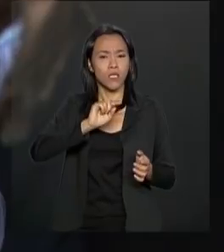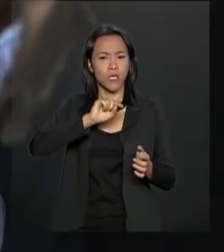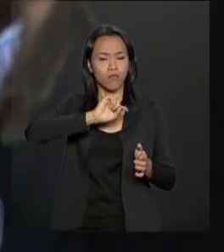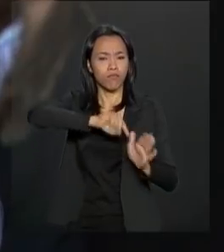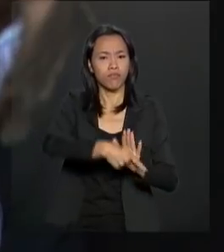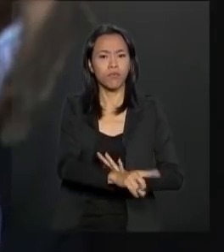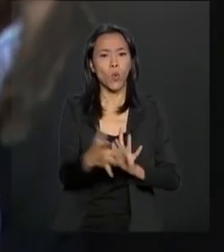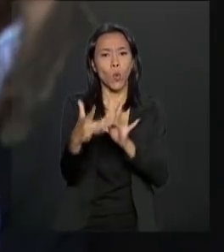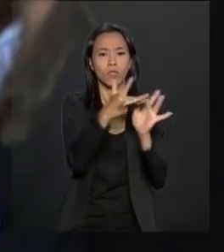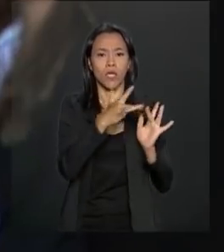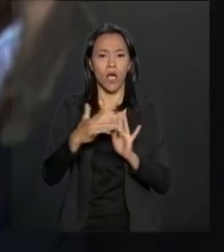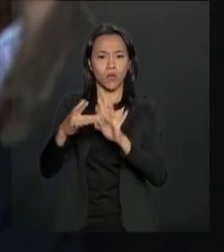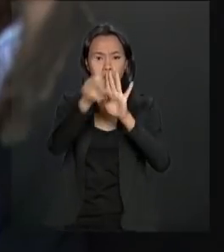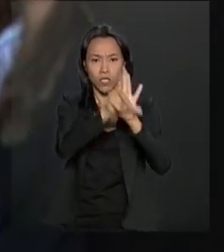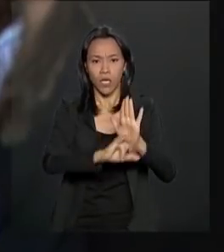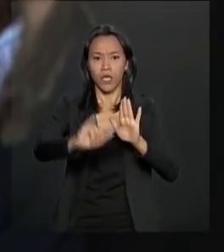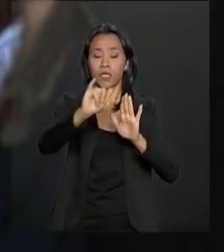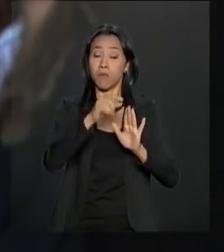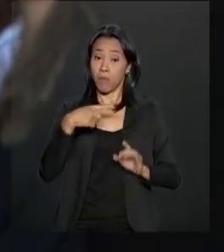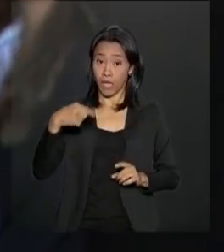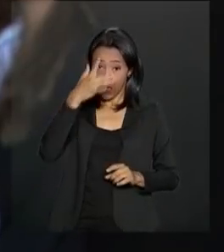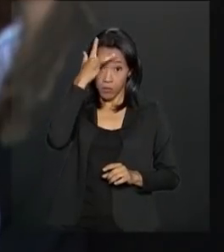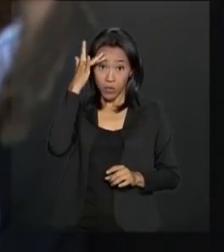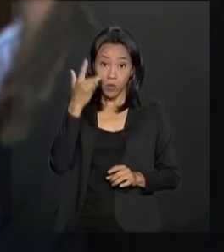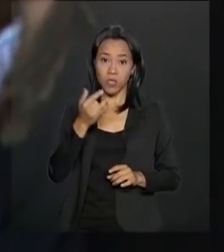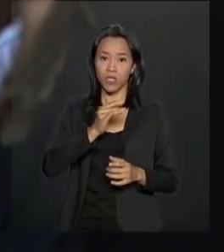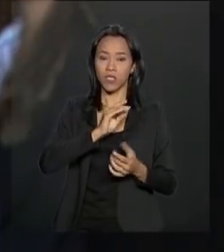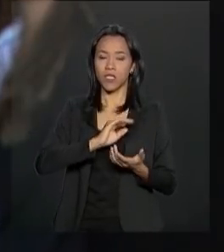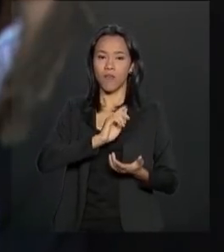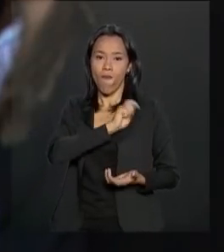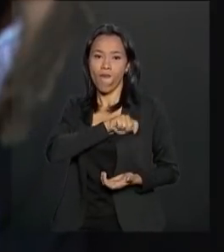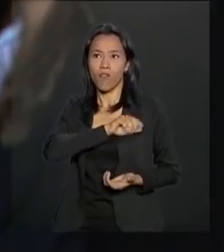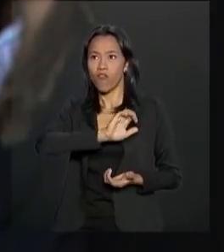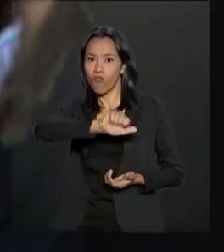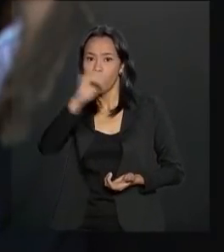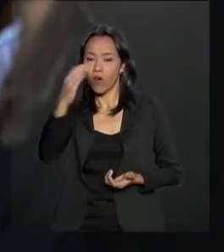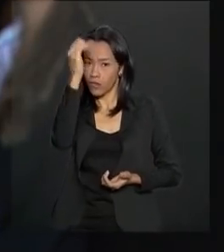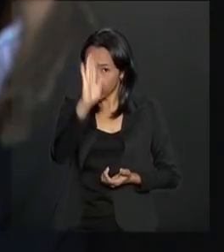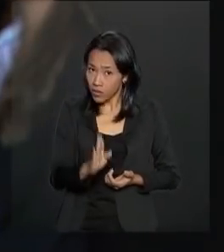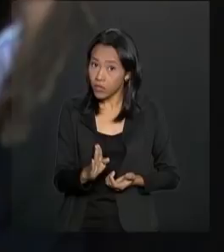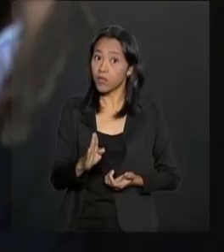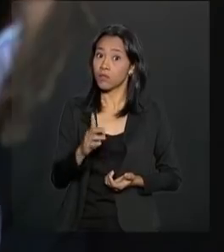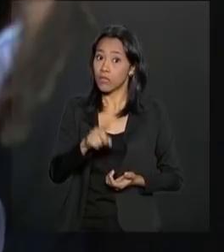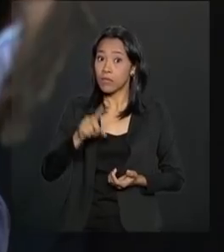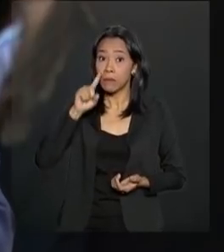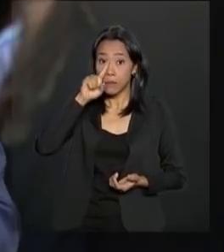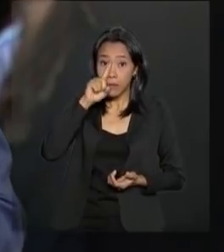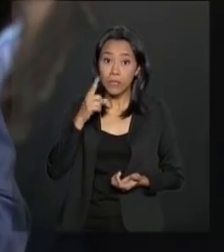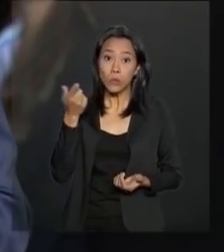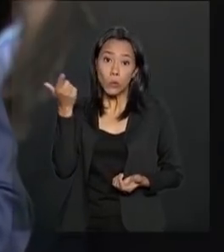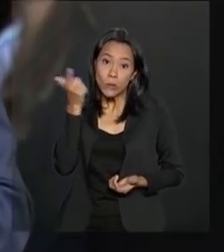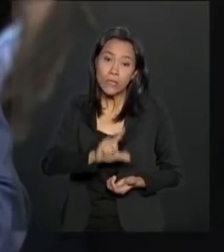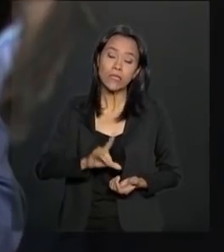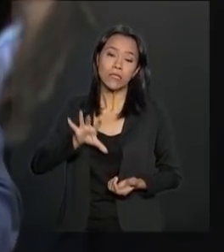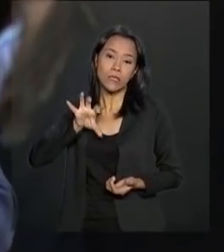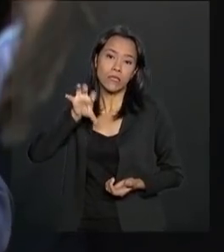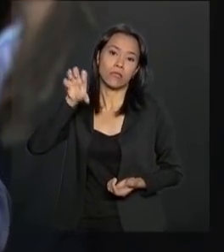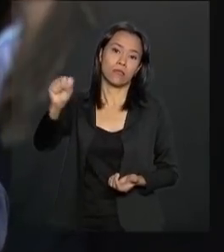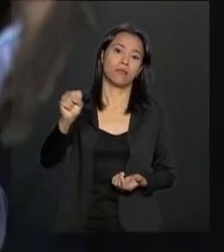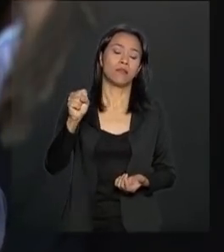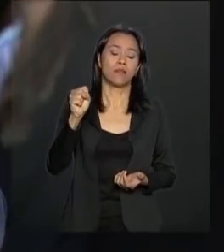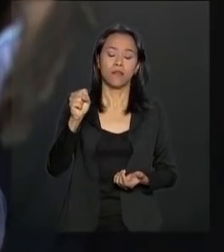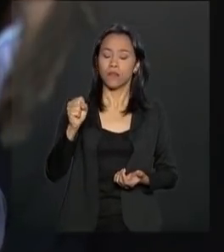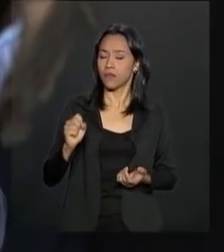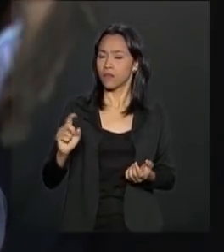para que o refúgio do criminoso no exterior seja uma alternativa cada vez mais arriscada. Não